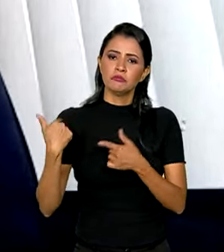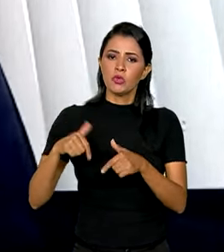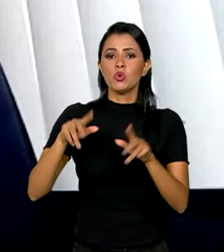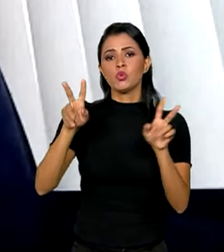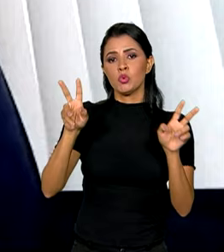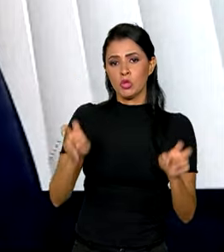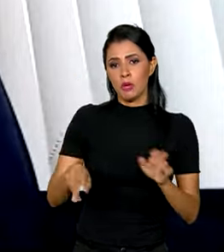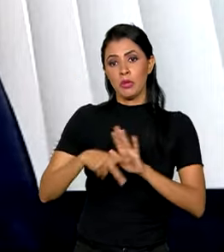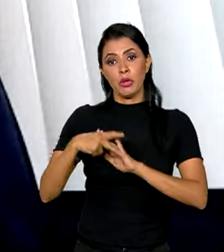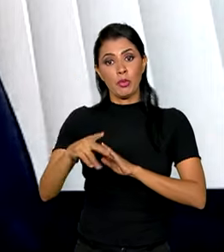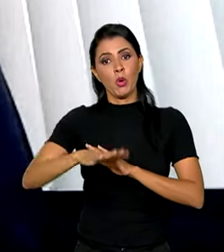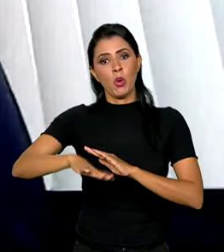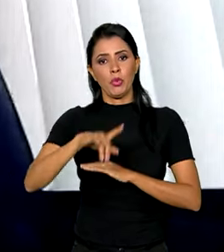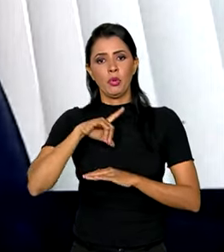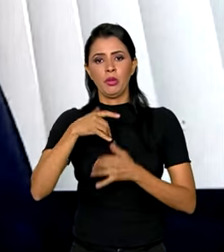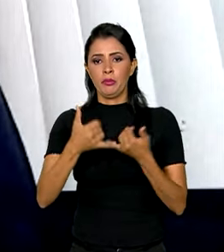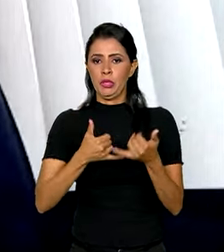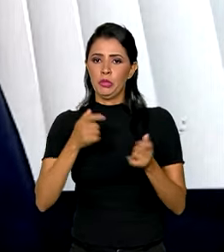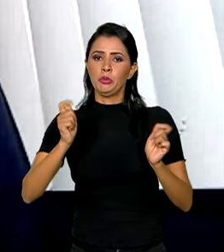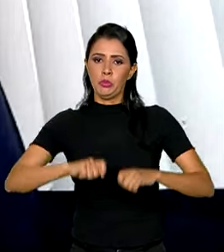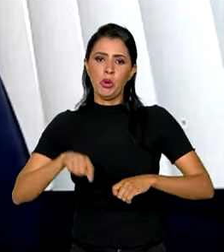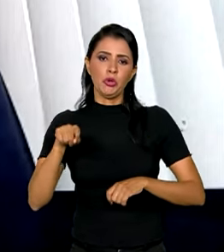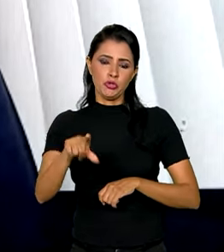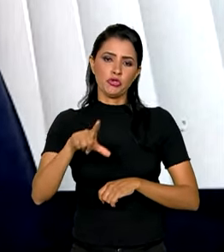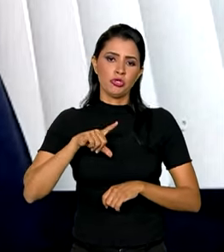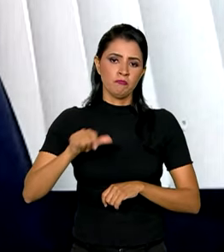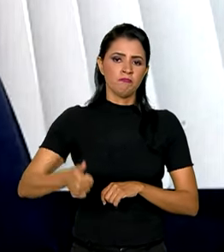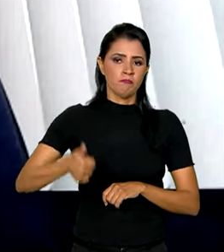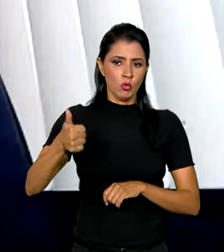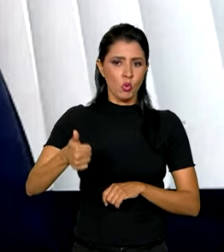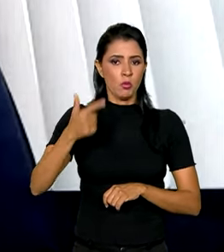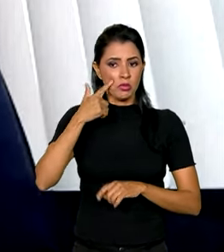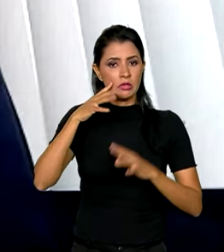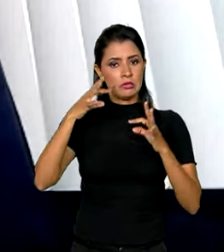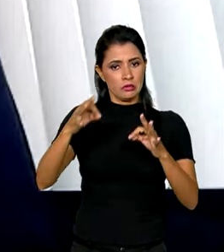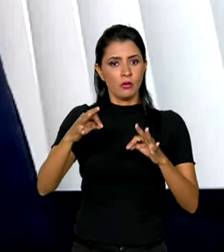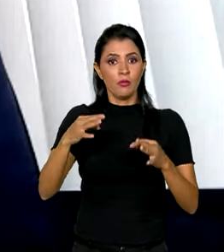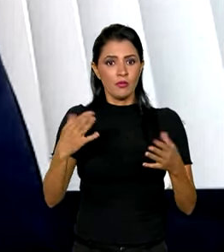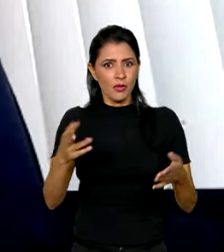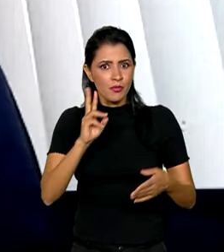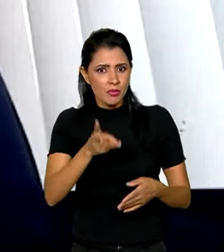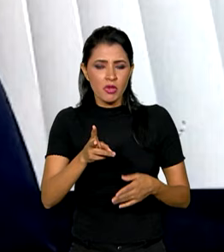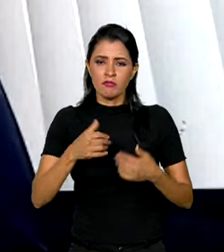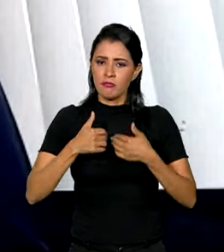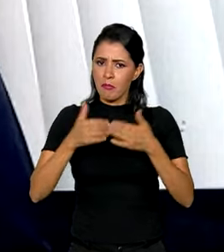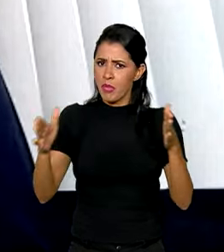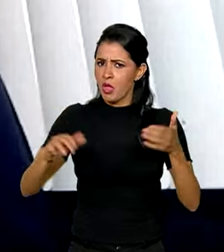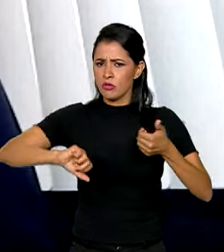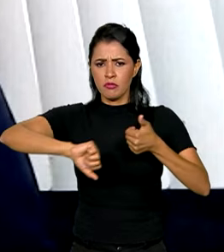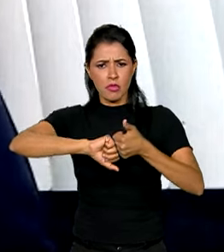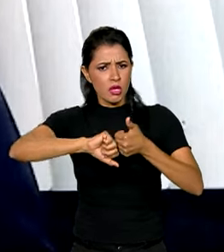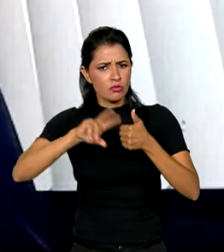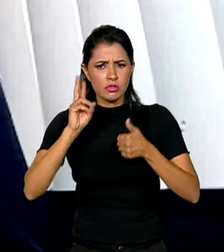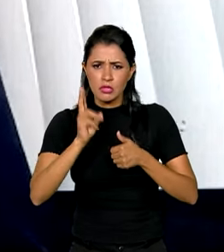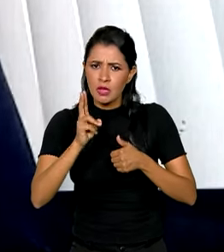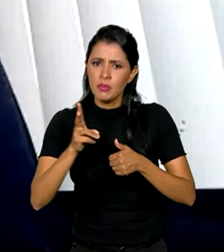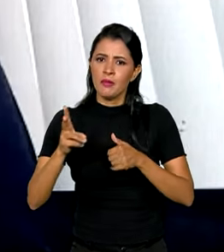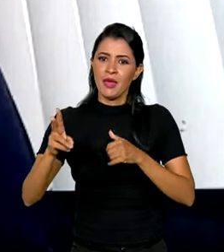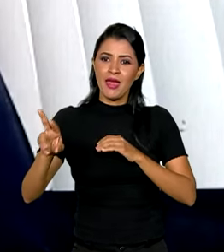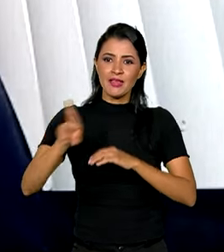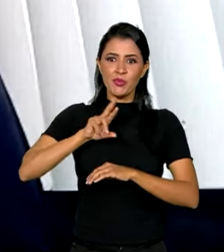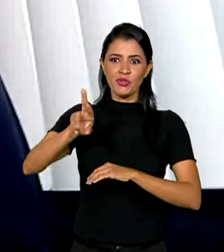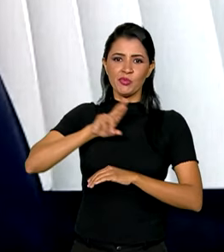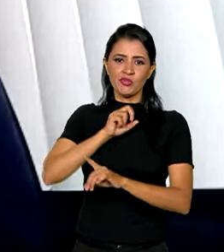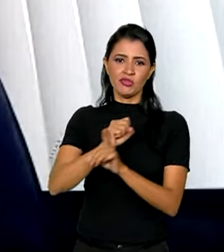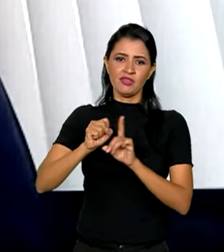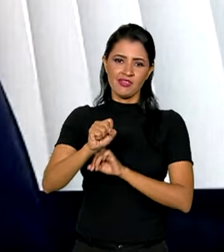envolvendo alguns desses regulamentos, se o brinquedo pode ser um candidato nesse sentido. Então, o Inmetro está sempre muito aberto para receber esse retorno da